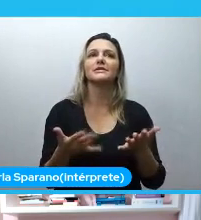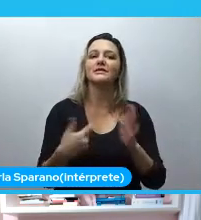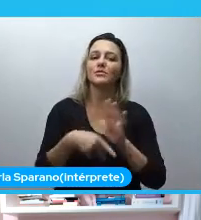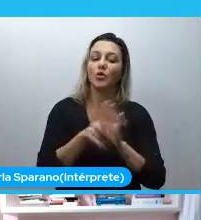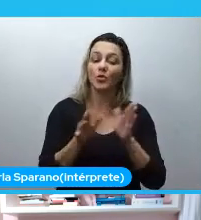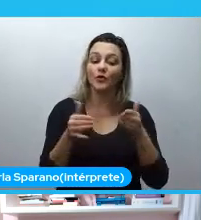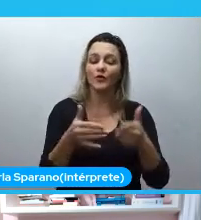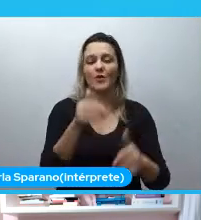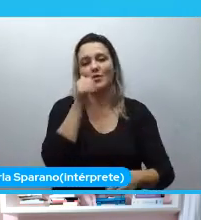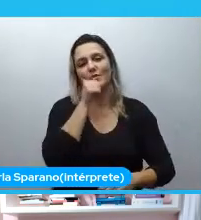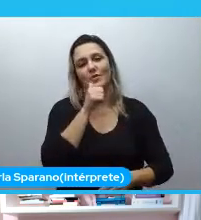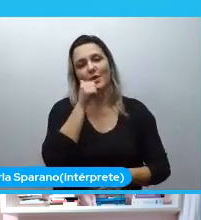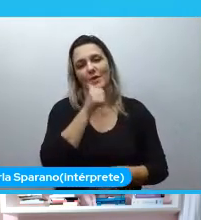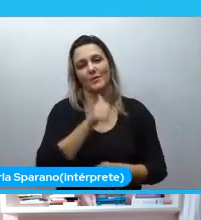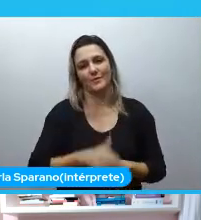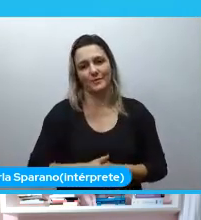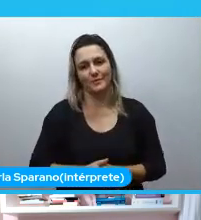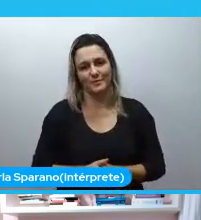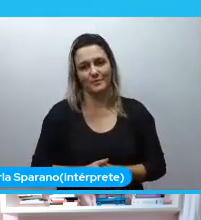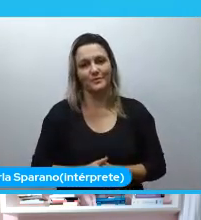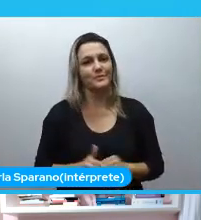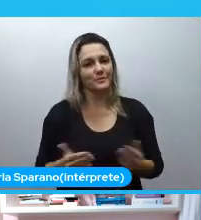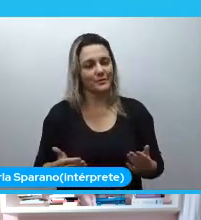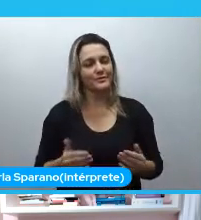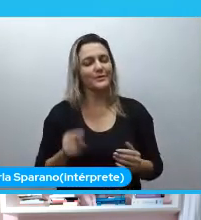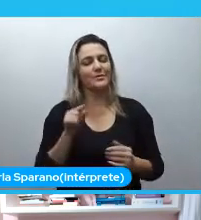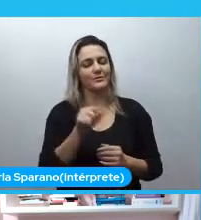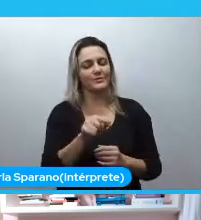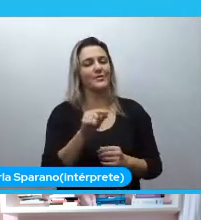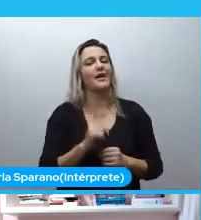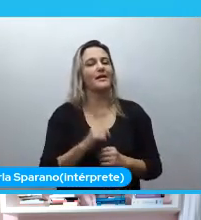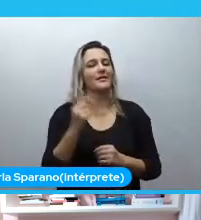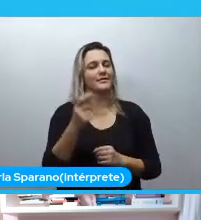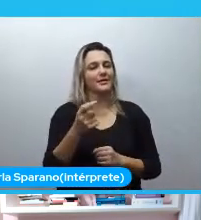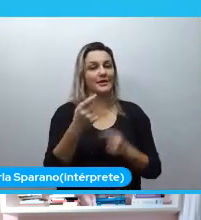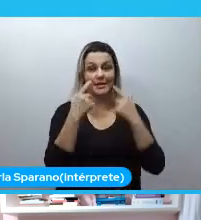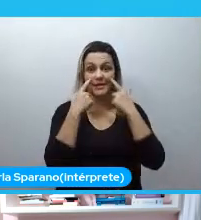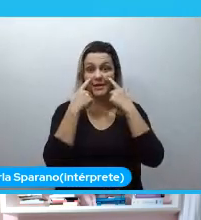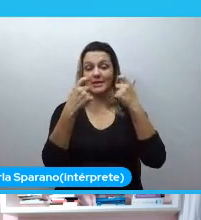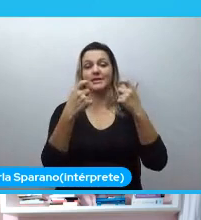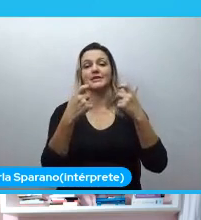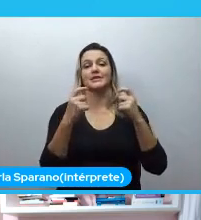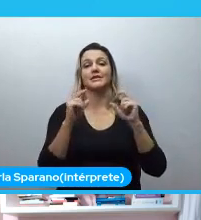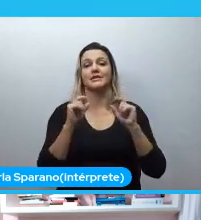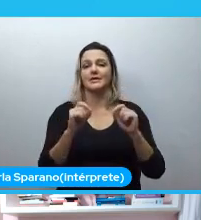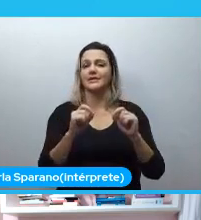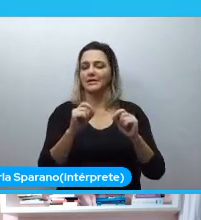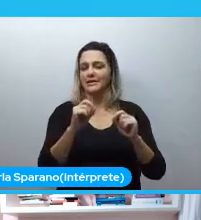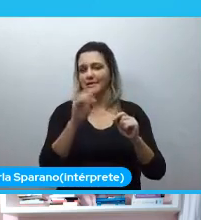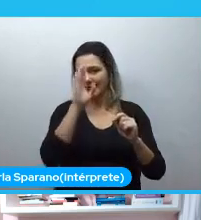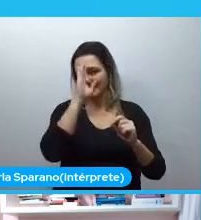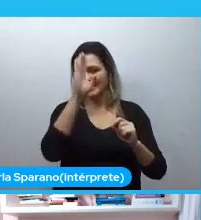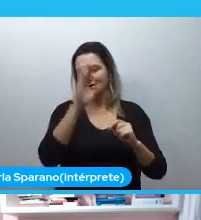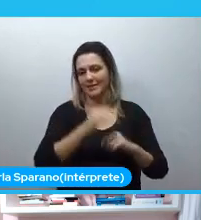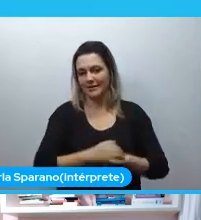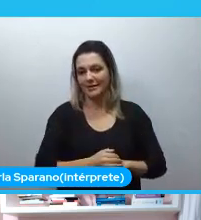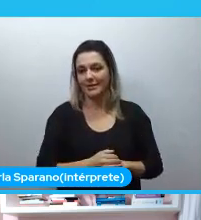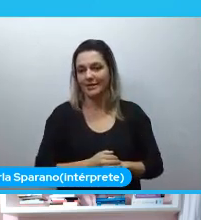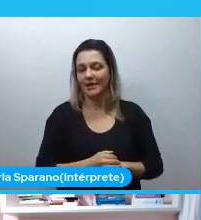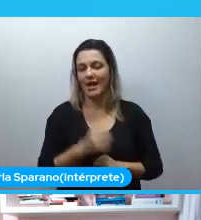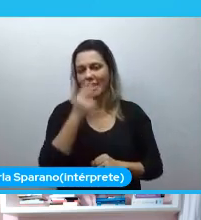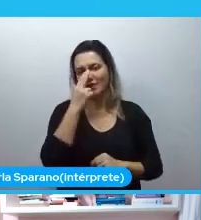acho que nesse ponto é interessante dar um destaque, né? Porque eu acho que não